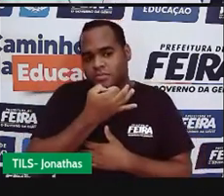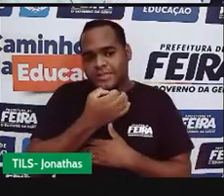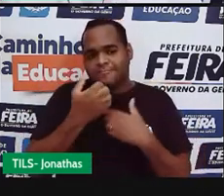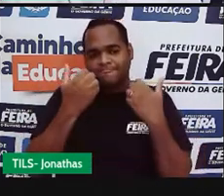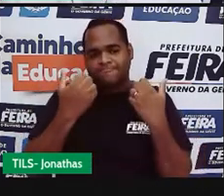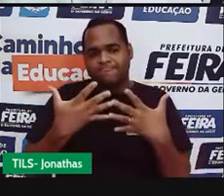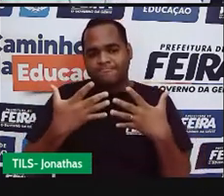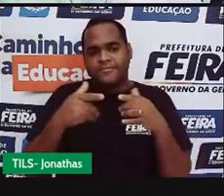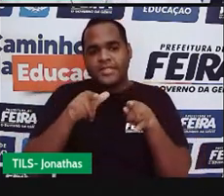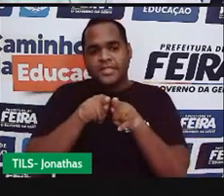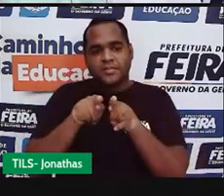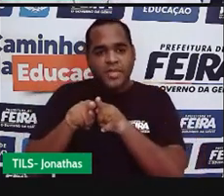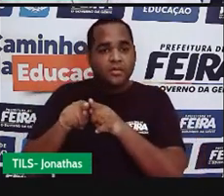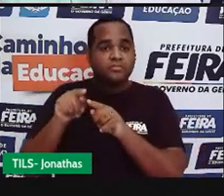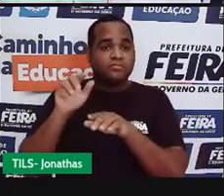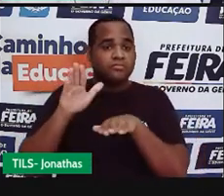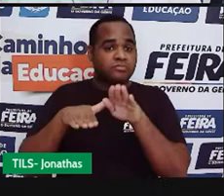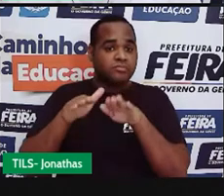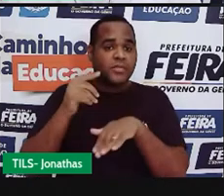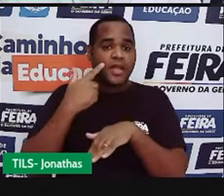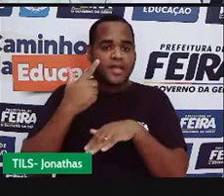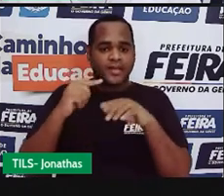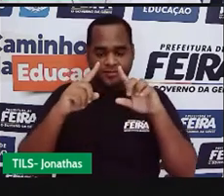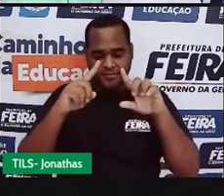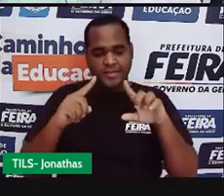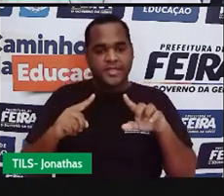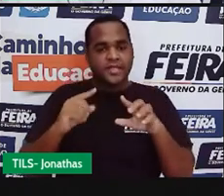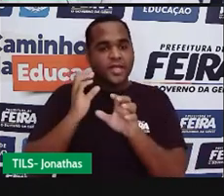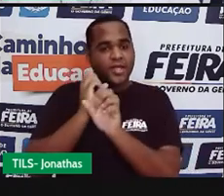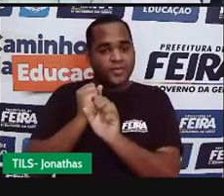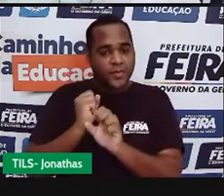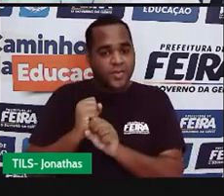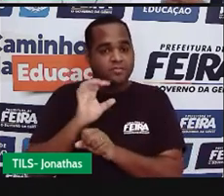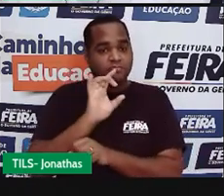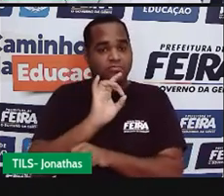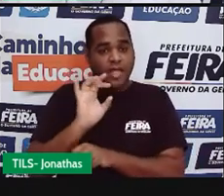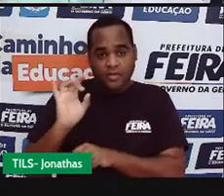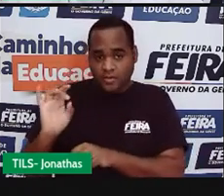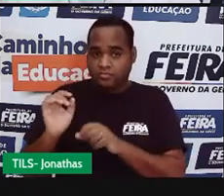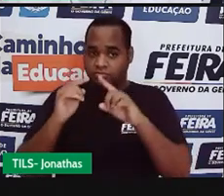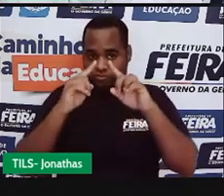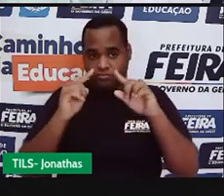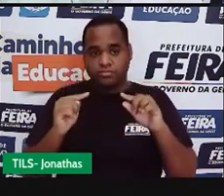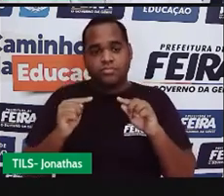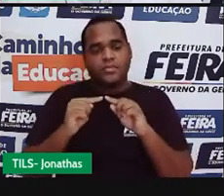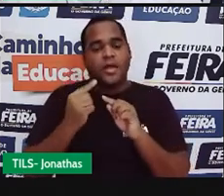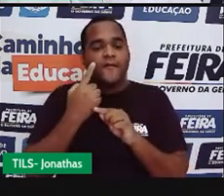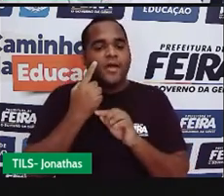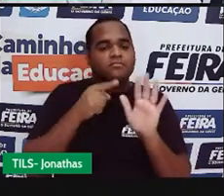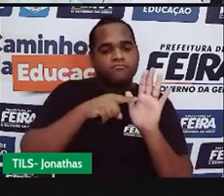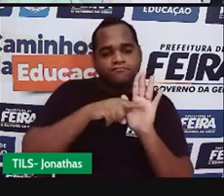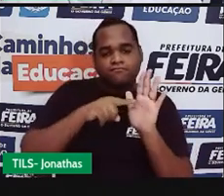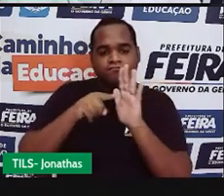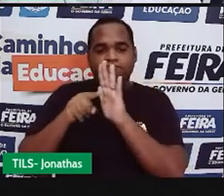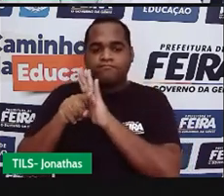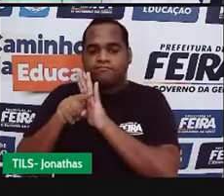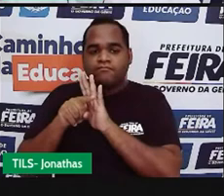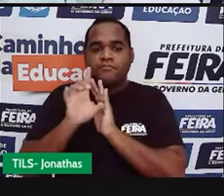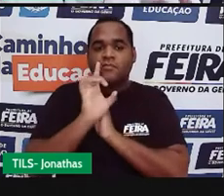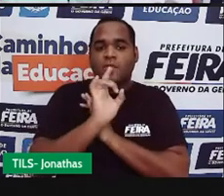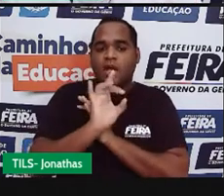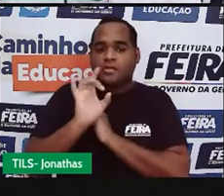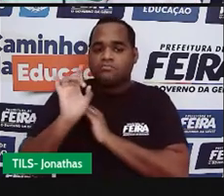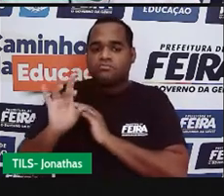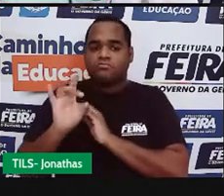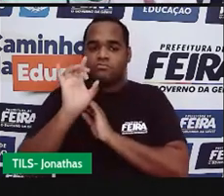lados de triângulos. Mas, a gente vai analisar uma de cada vez, certo? Para construir e ver se, de